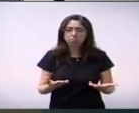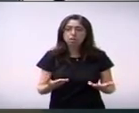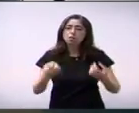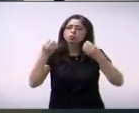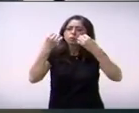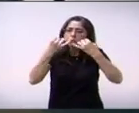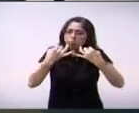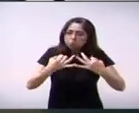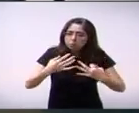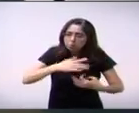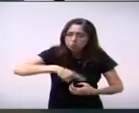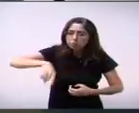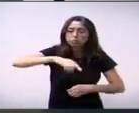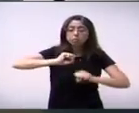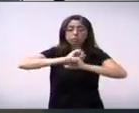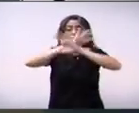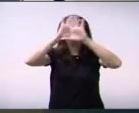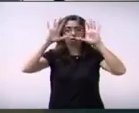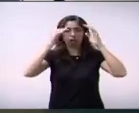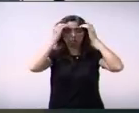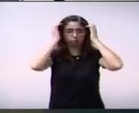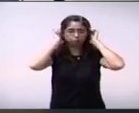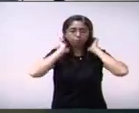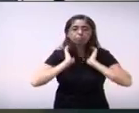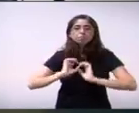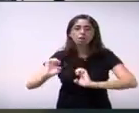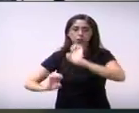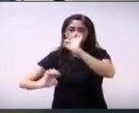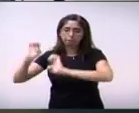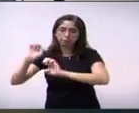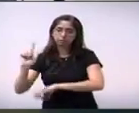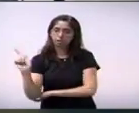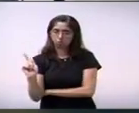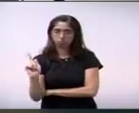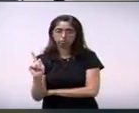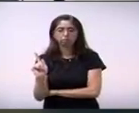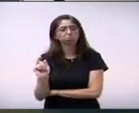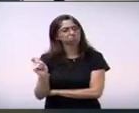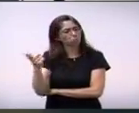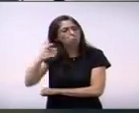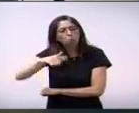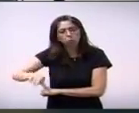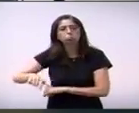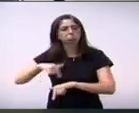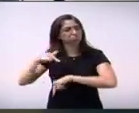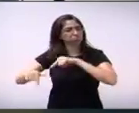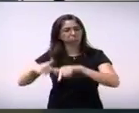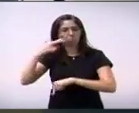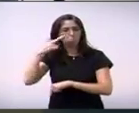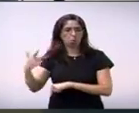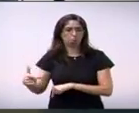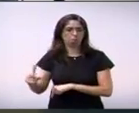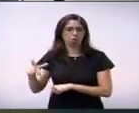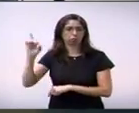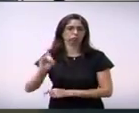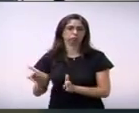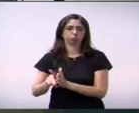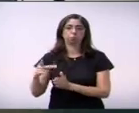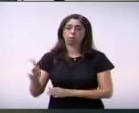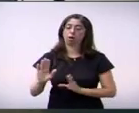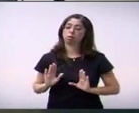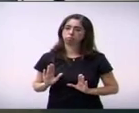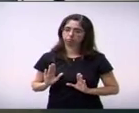claro, a Galvani pode e deve continuar explorando a área. Ela tem direito disso. Mas